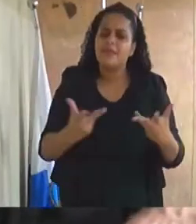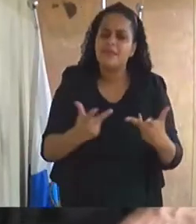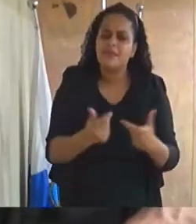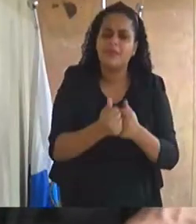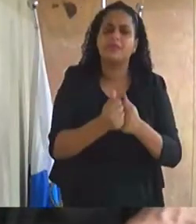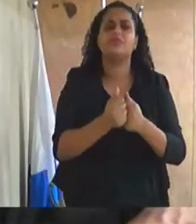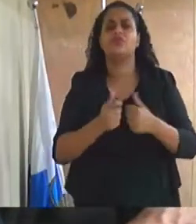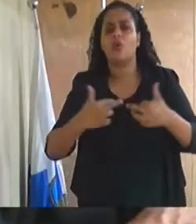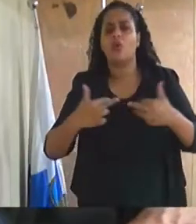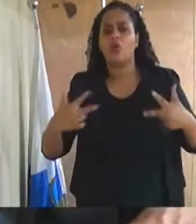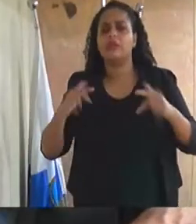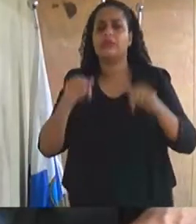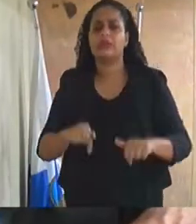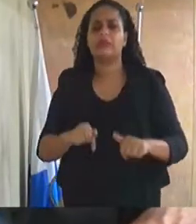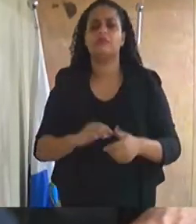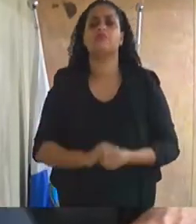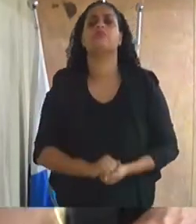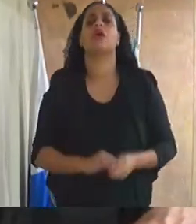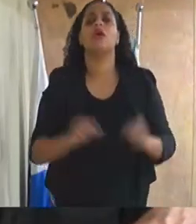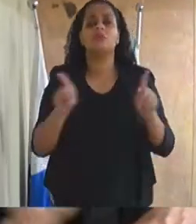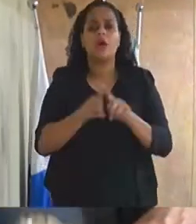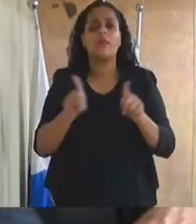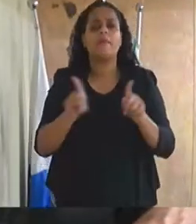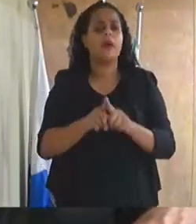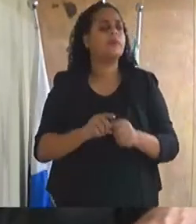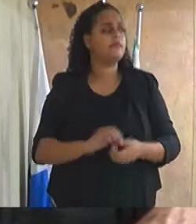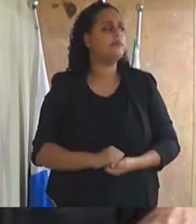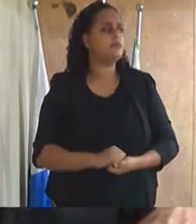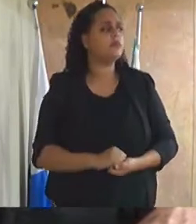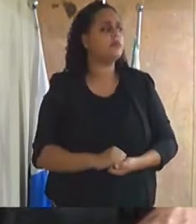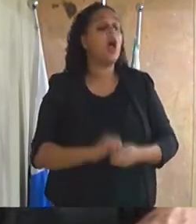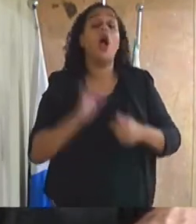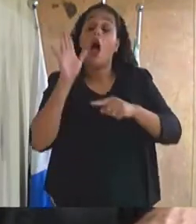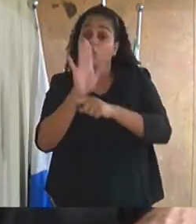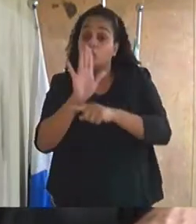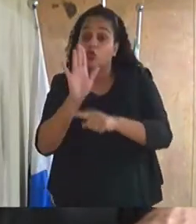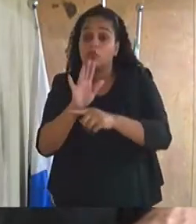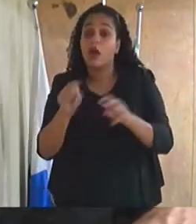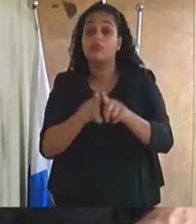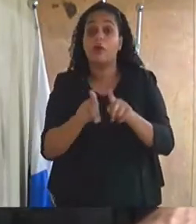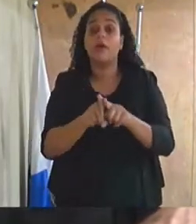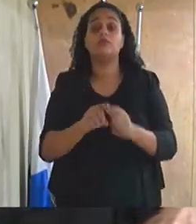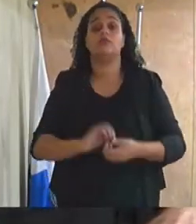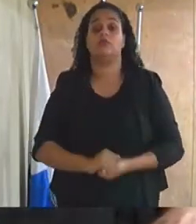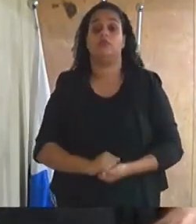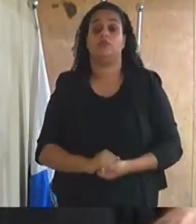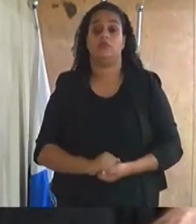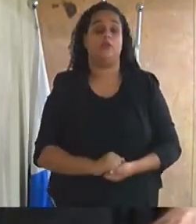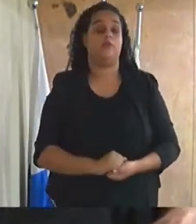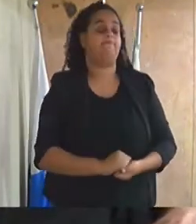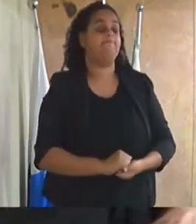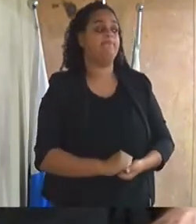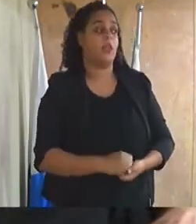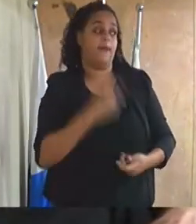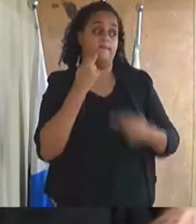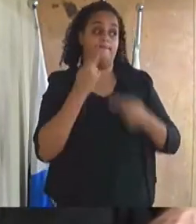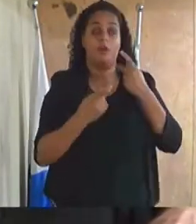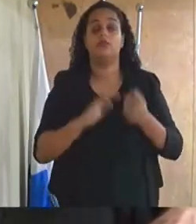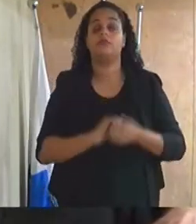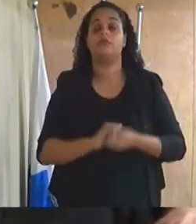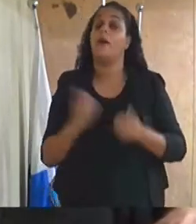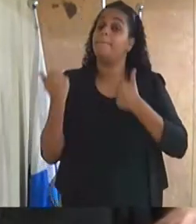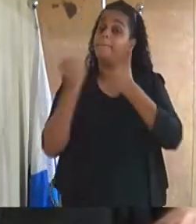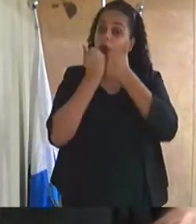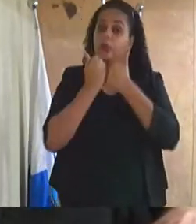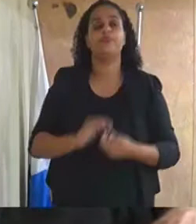e dizer só para ajudar vossa excelência na sua fala que não foi